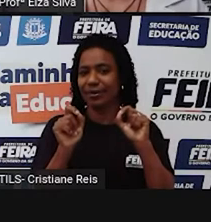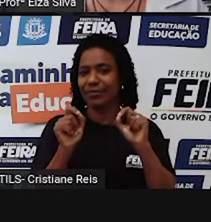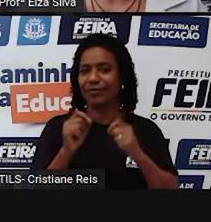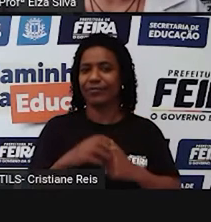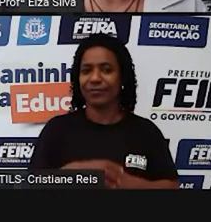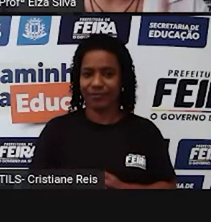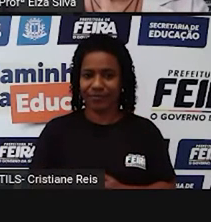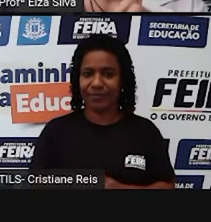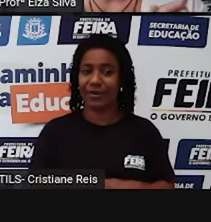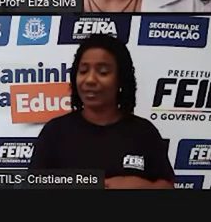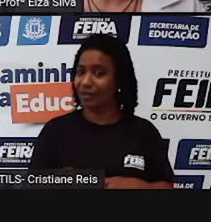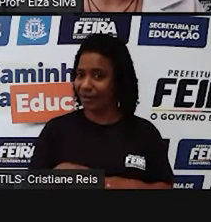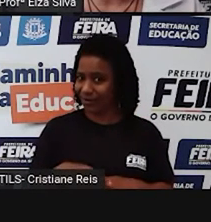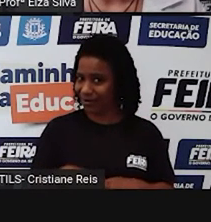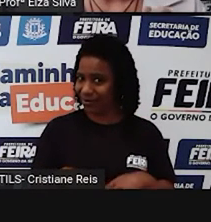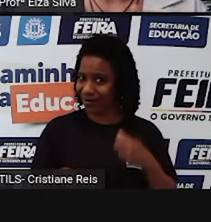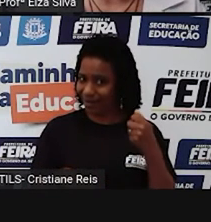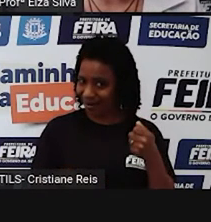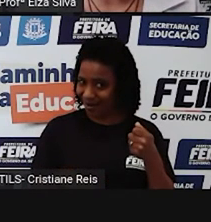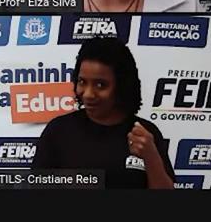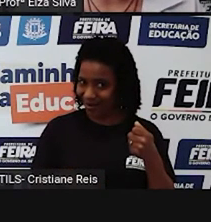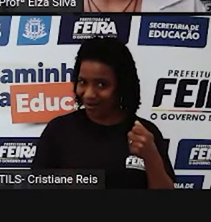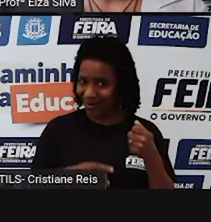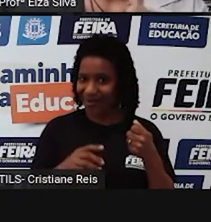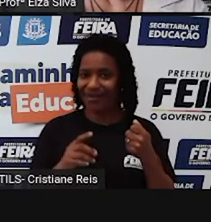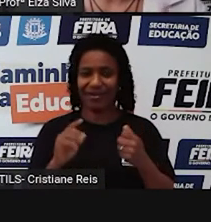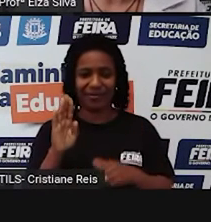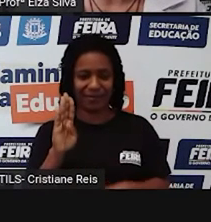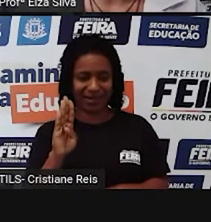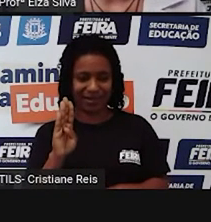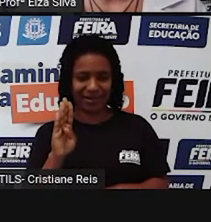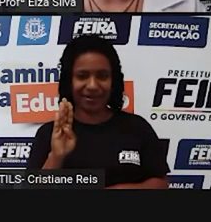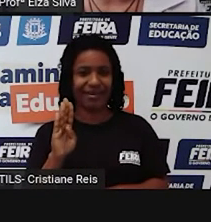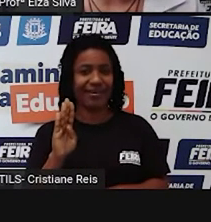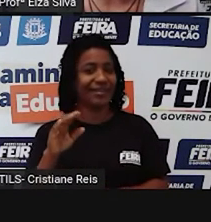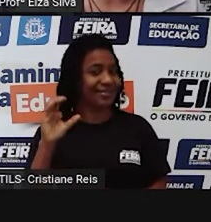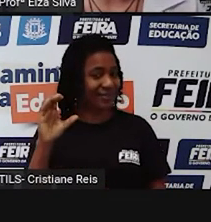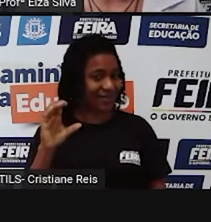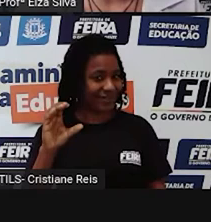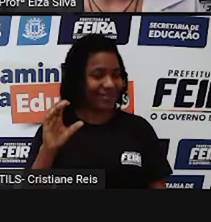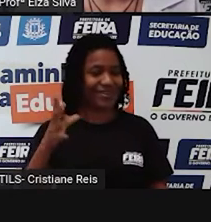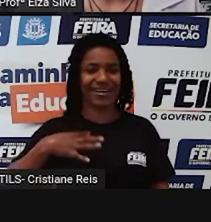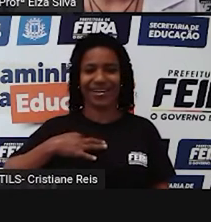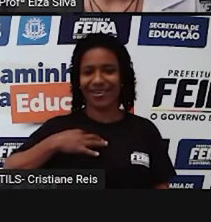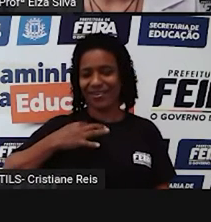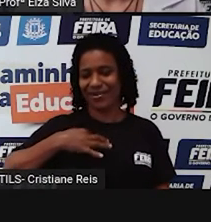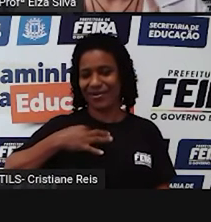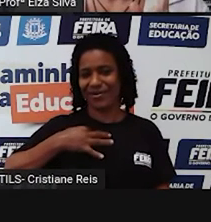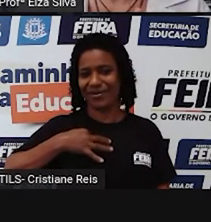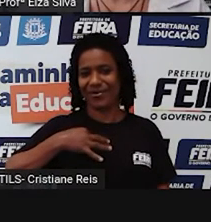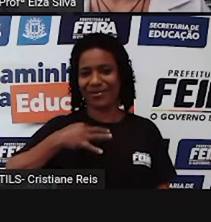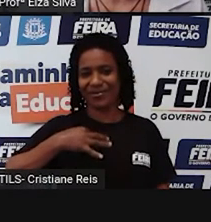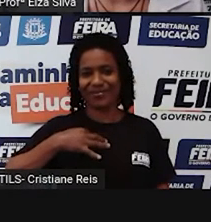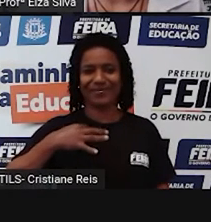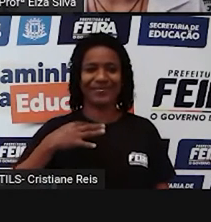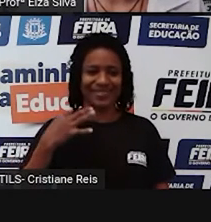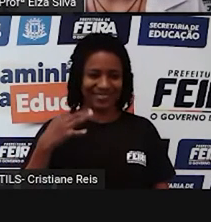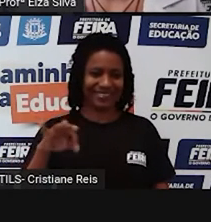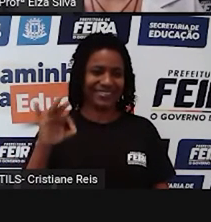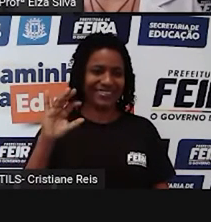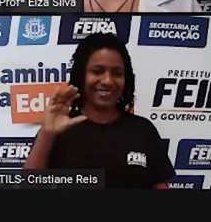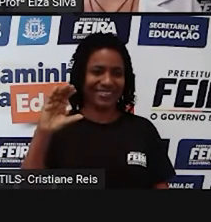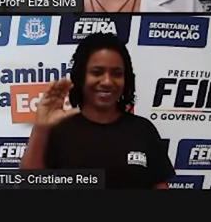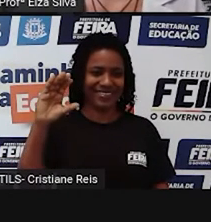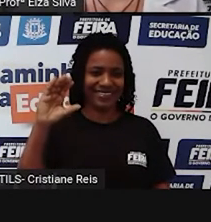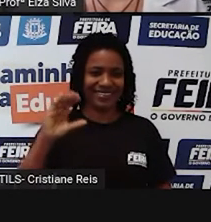Costume No Acostumar No Vestuário Número 8